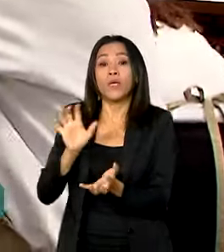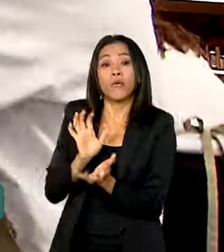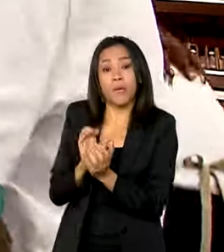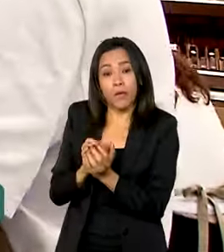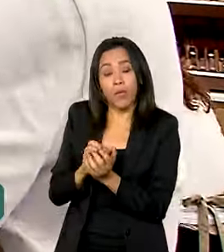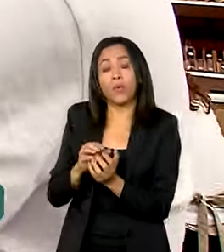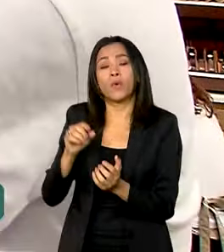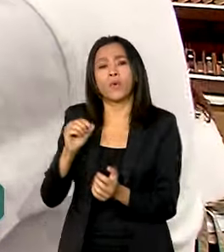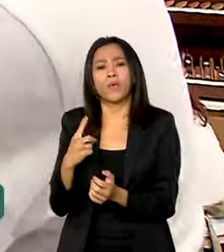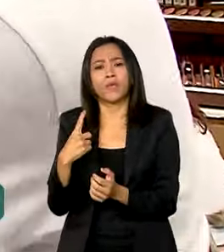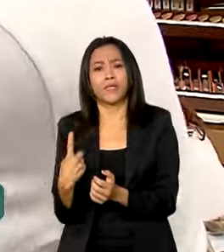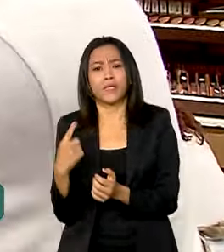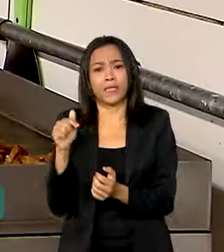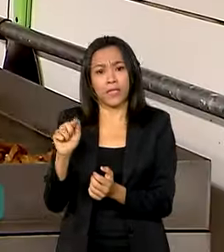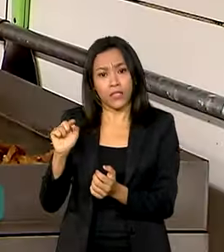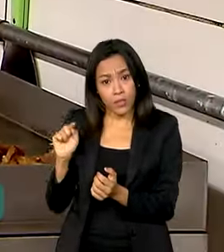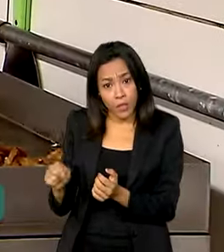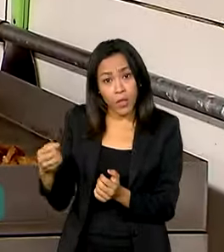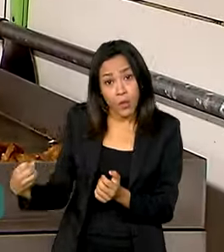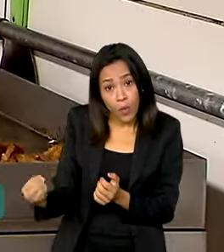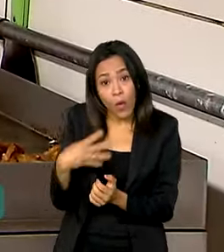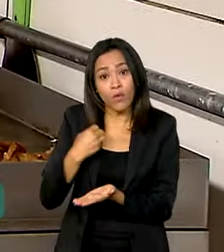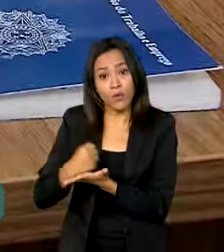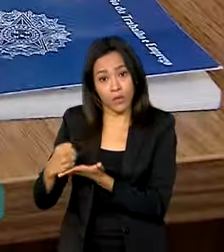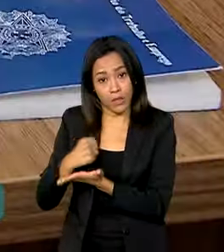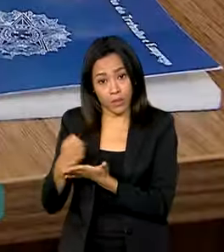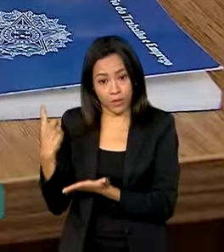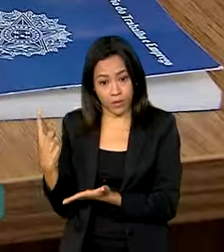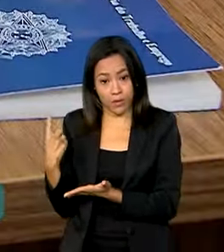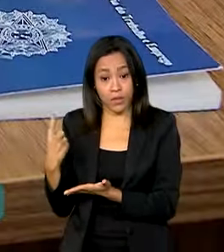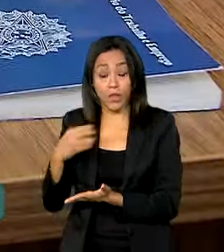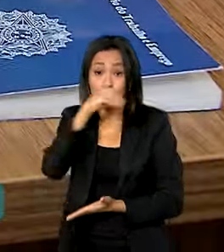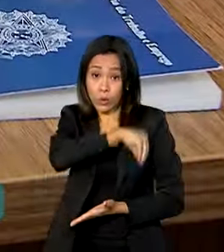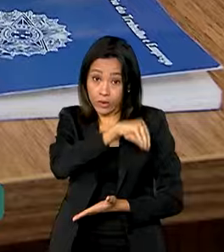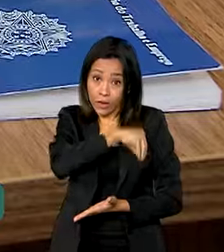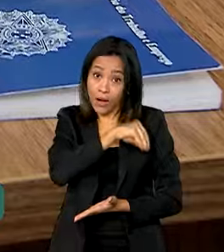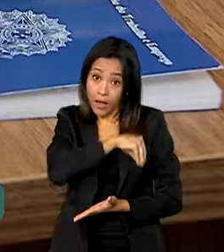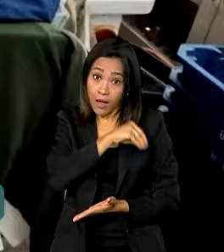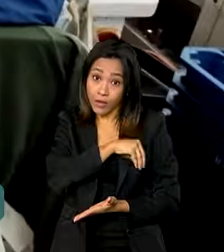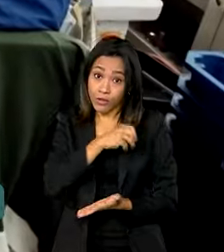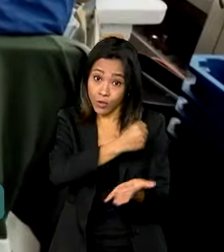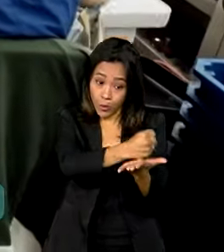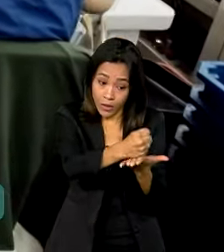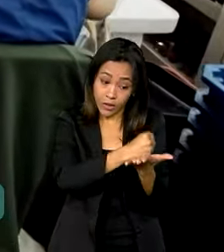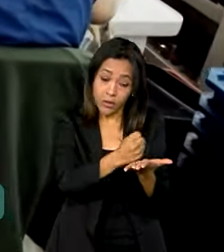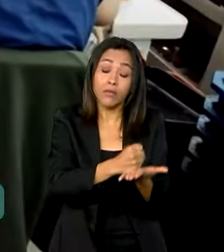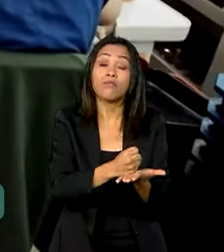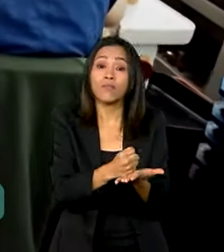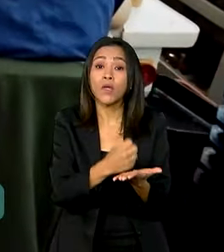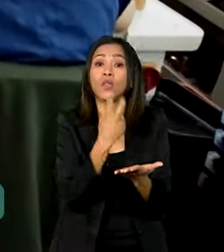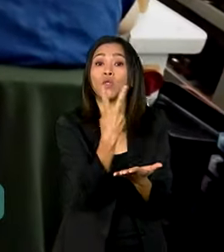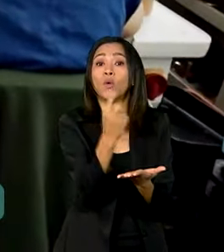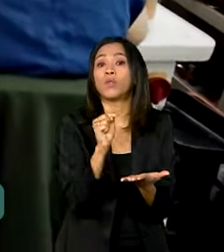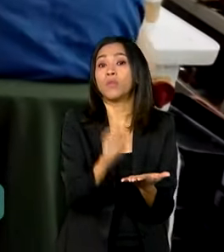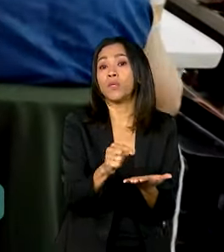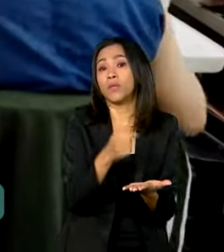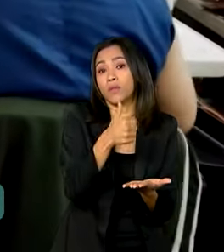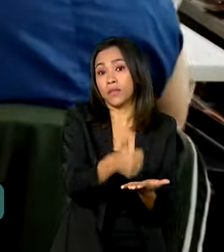que gerou mais de 17.000 novos empregos. O salário médio de admissão girou em torno de 2